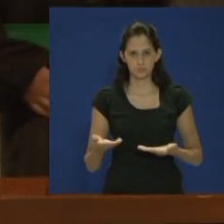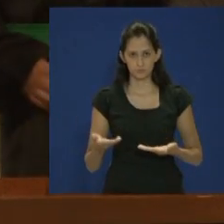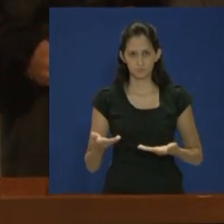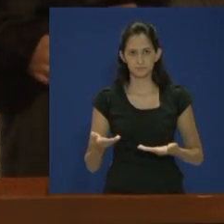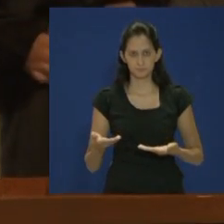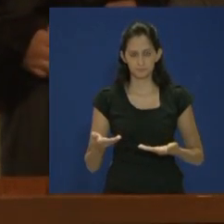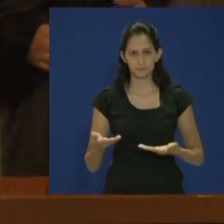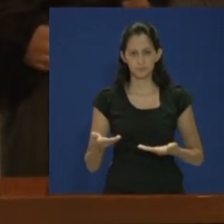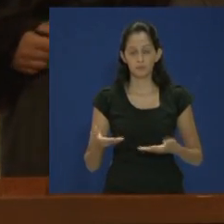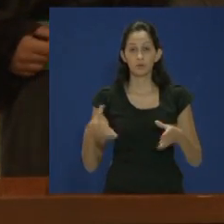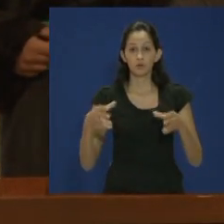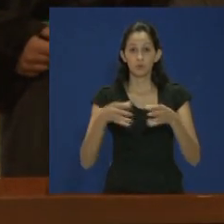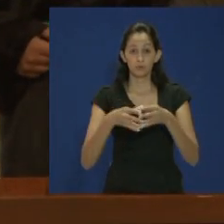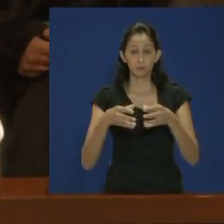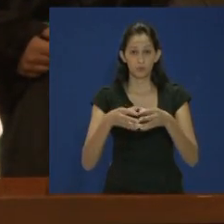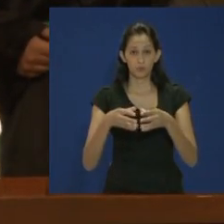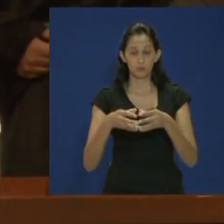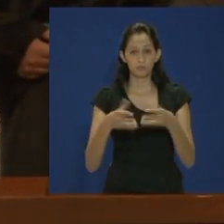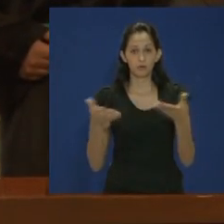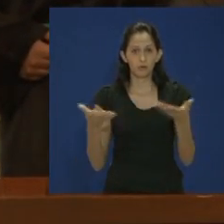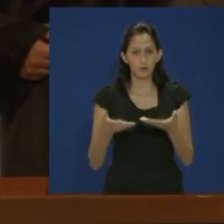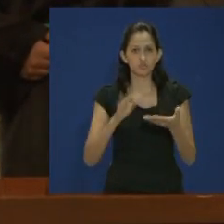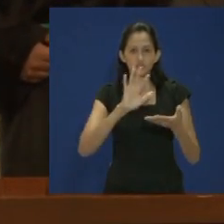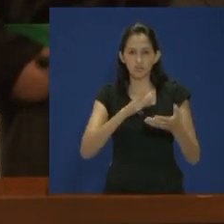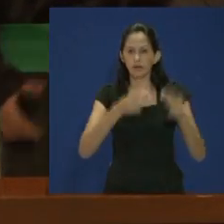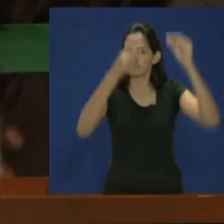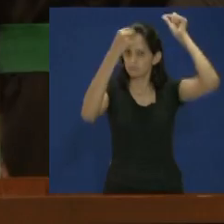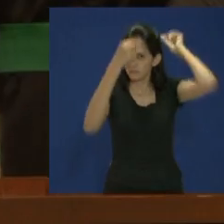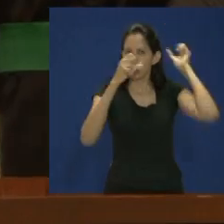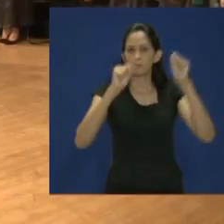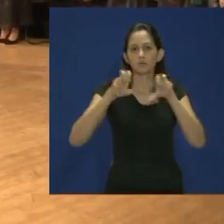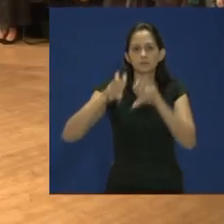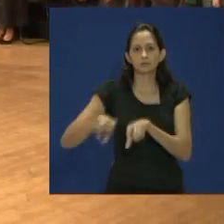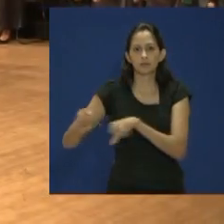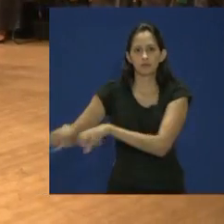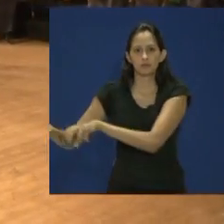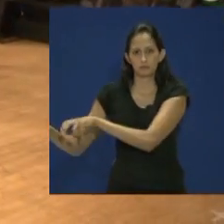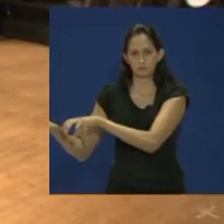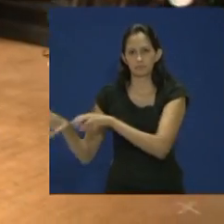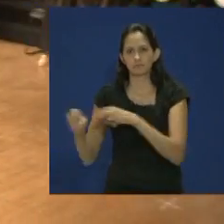Convido as turmas, agora já graduadas, a sentarem-se.